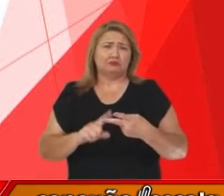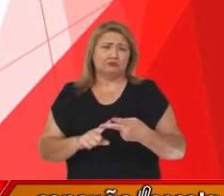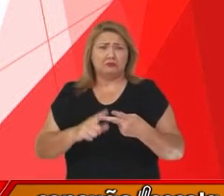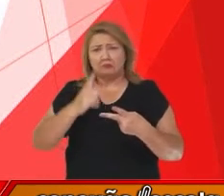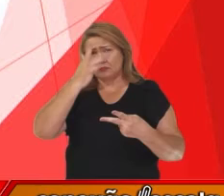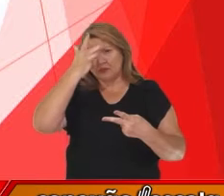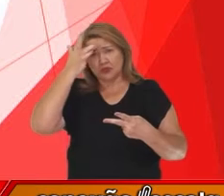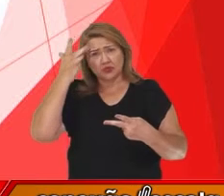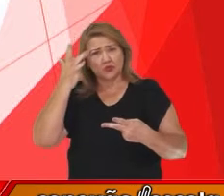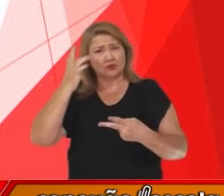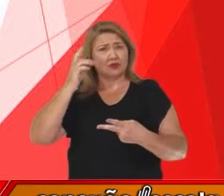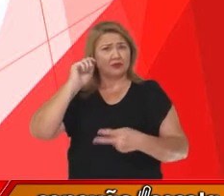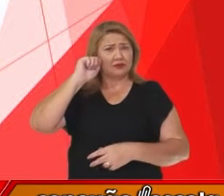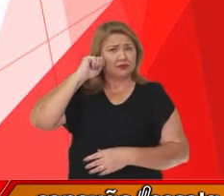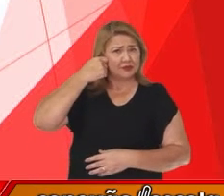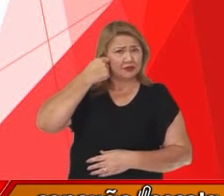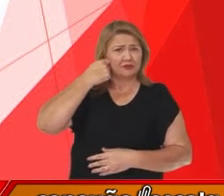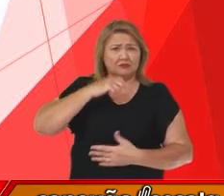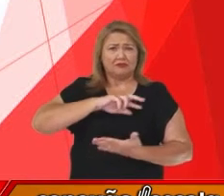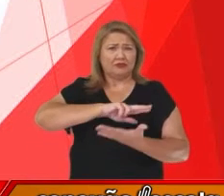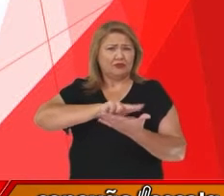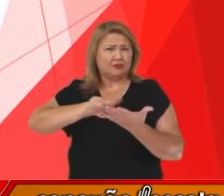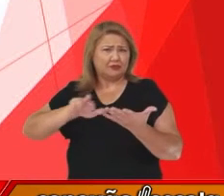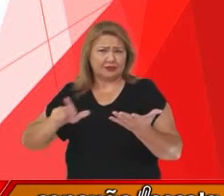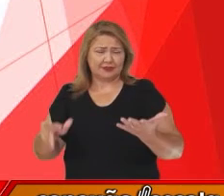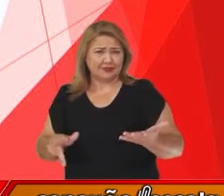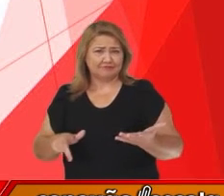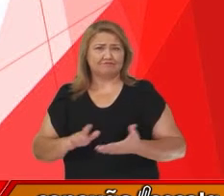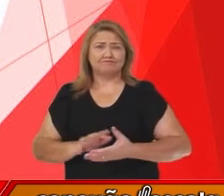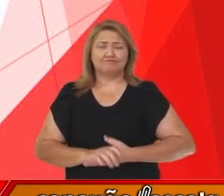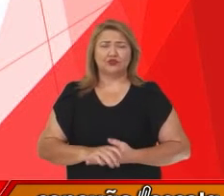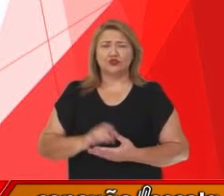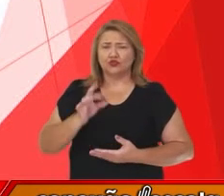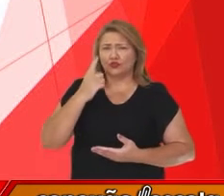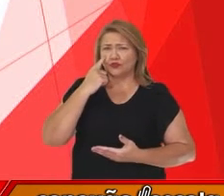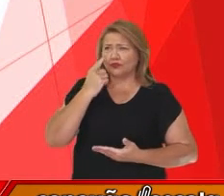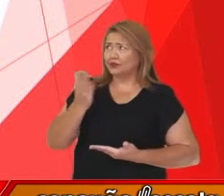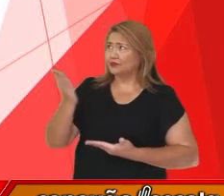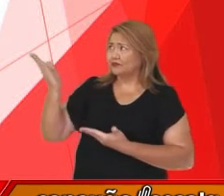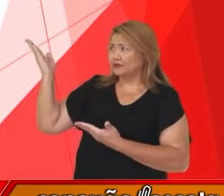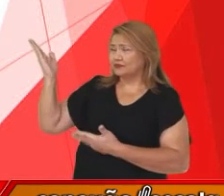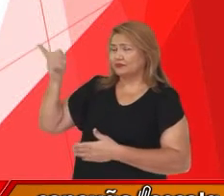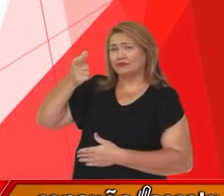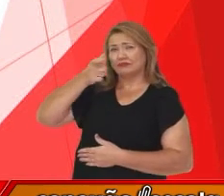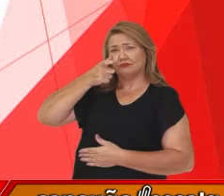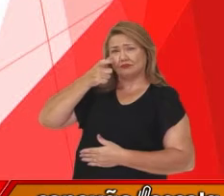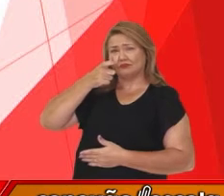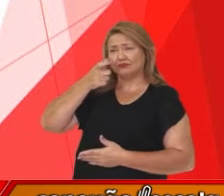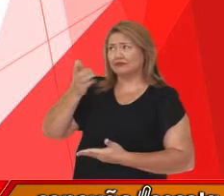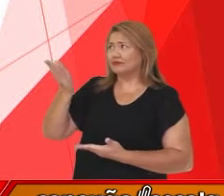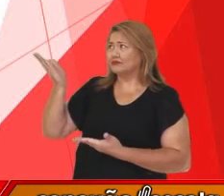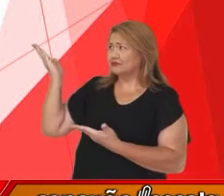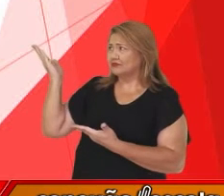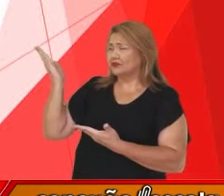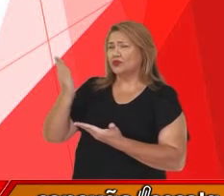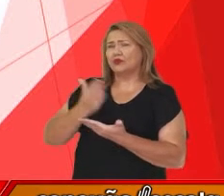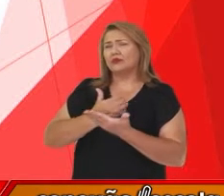pessoas negras e por aí vai. Somente para que vocês observem, para que nós possamos, então,